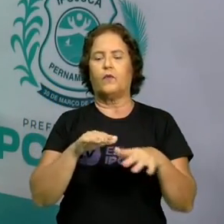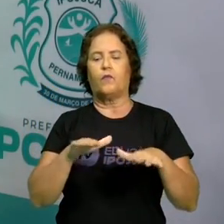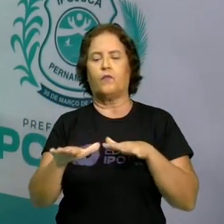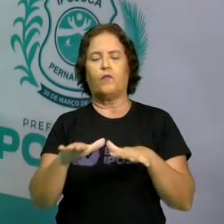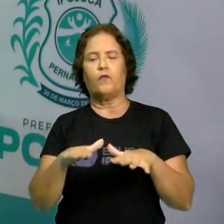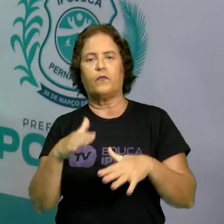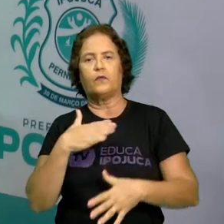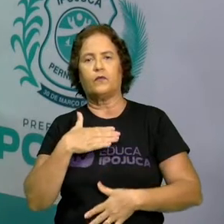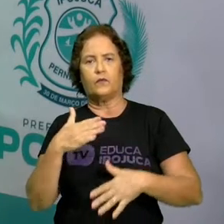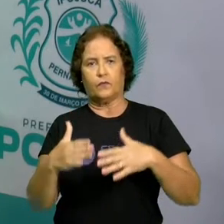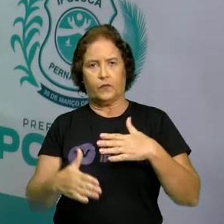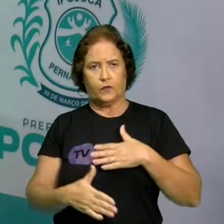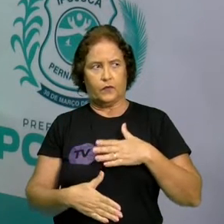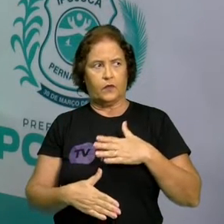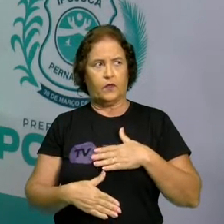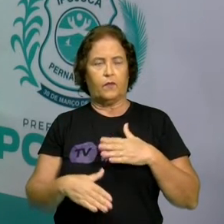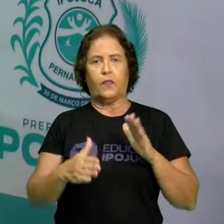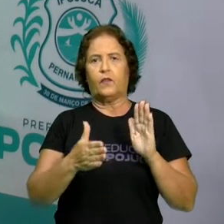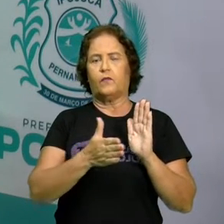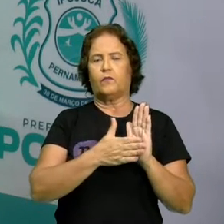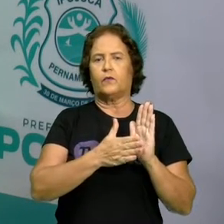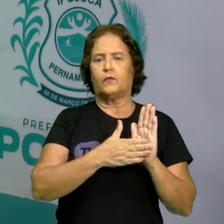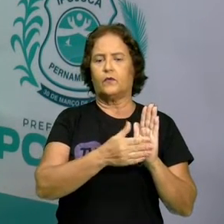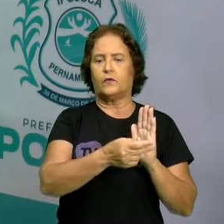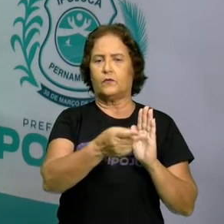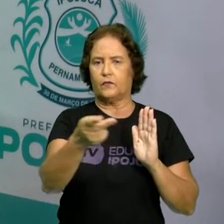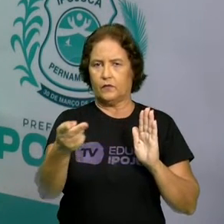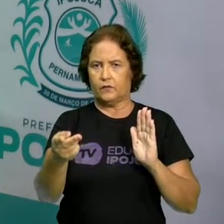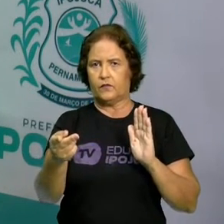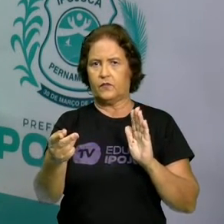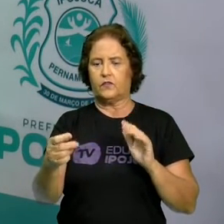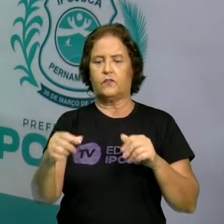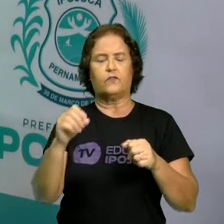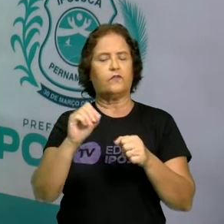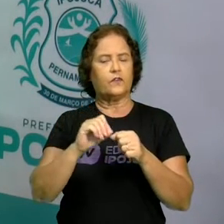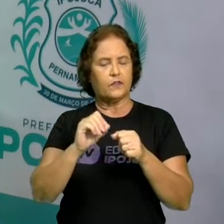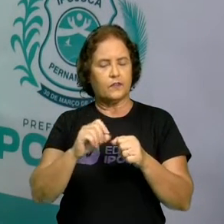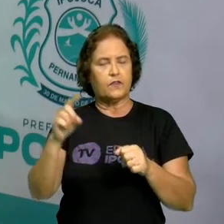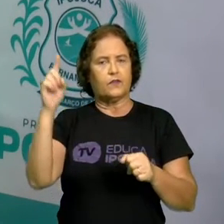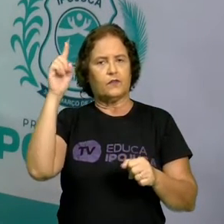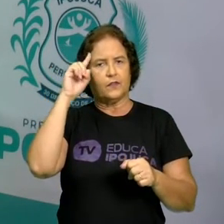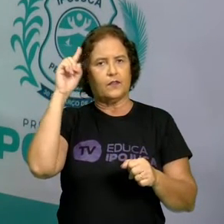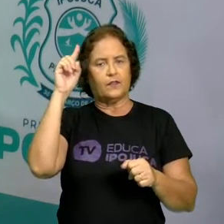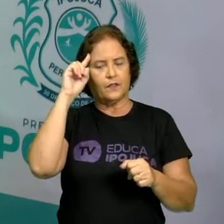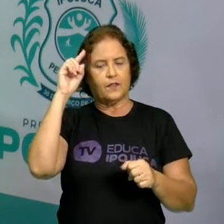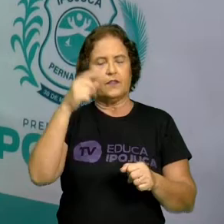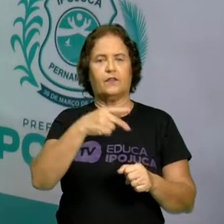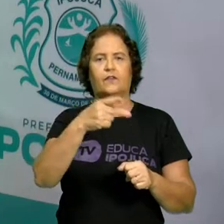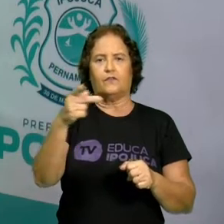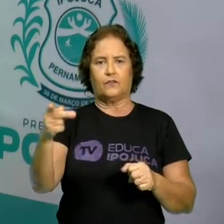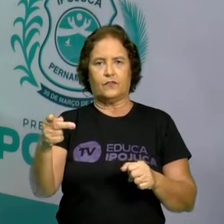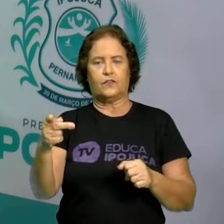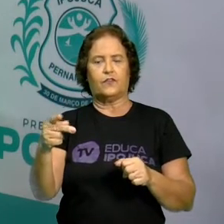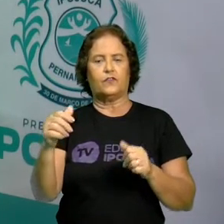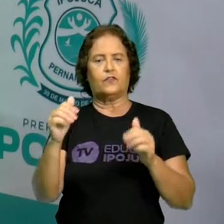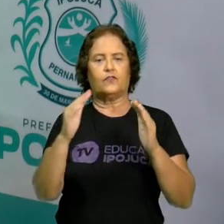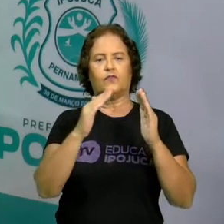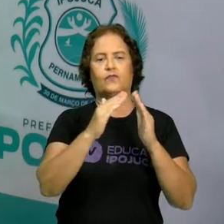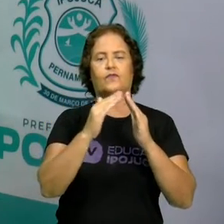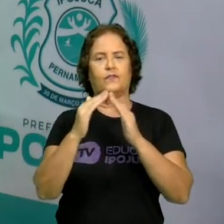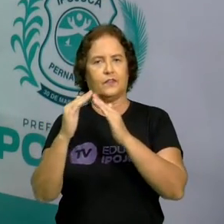aí essa proposta para que vocês tragam isso para a realidade de vocês no dia a dia, no contexto de vocês, na sua vizinhança.